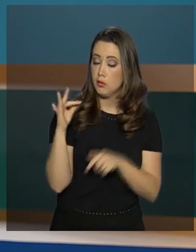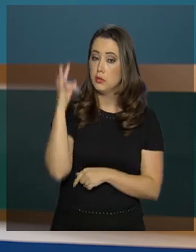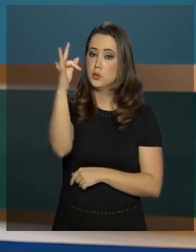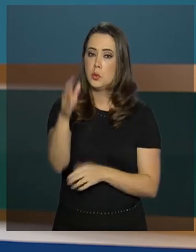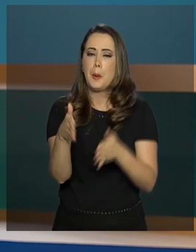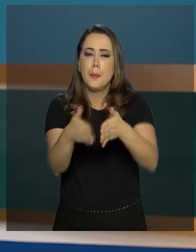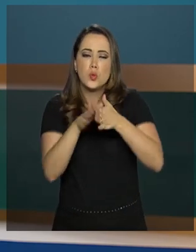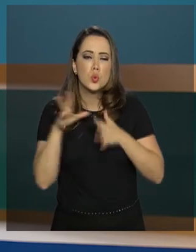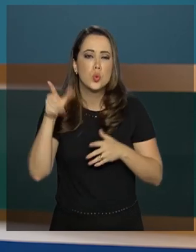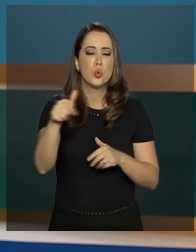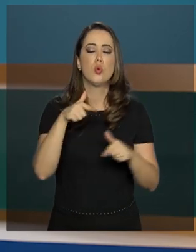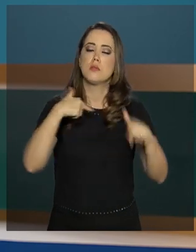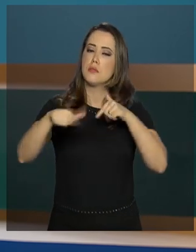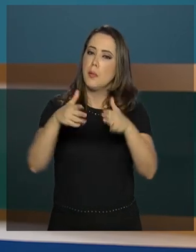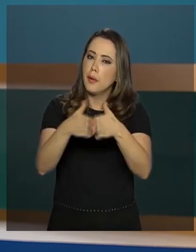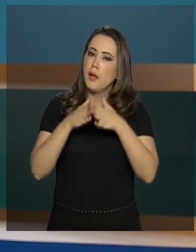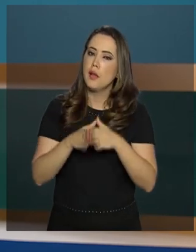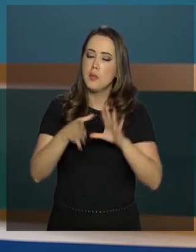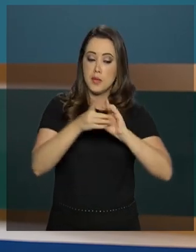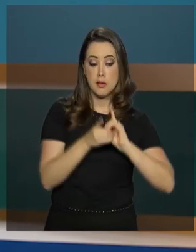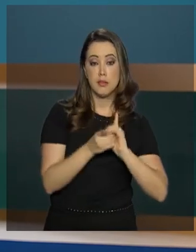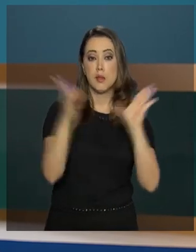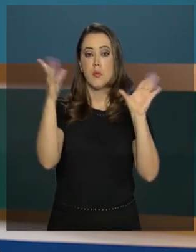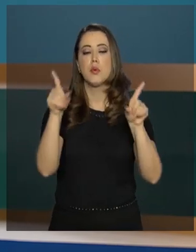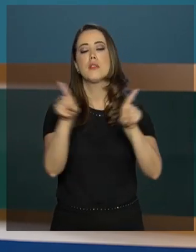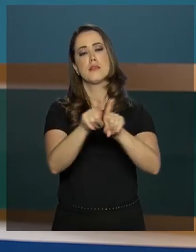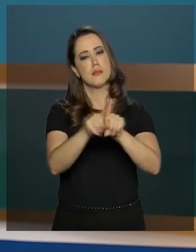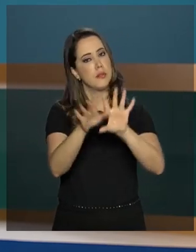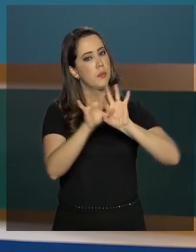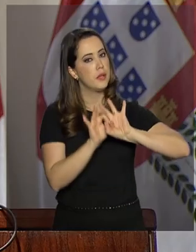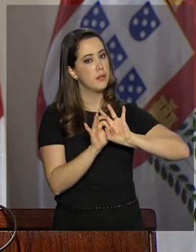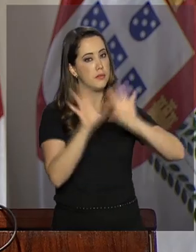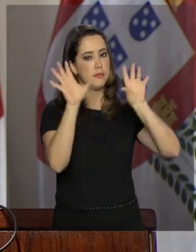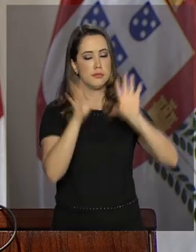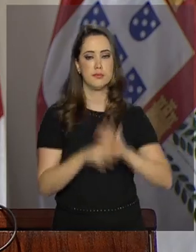que todos trabalhem em defesa da democracia e da liberdade.